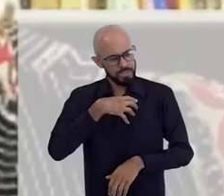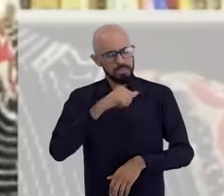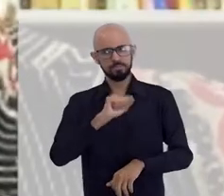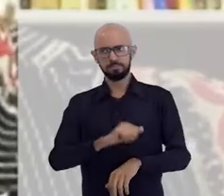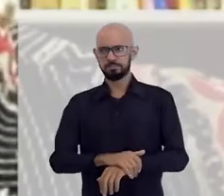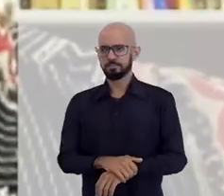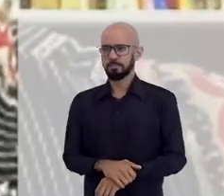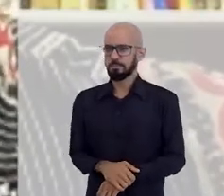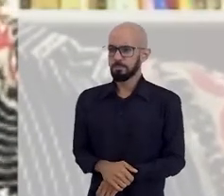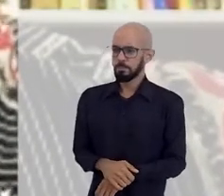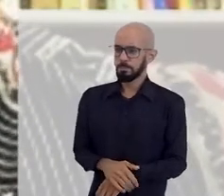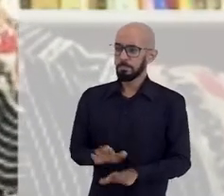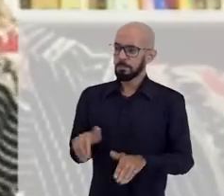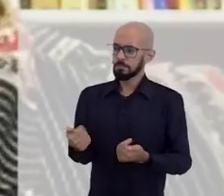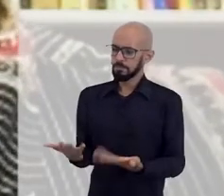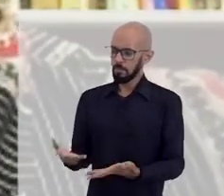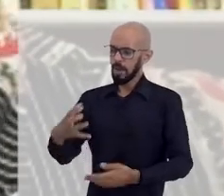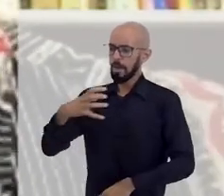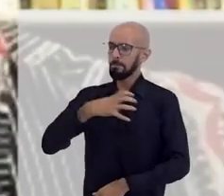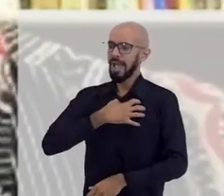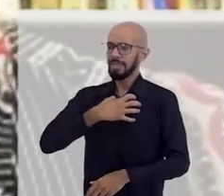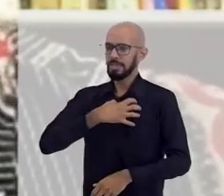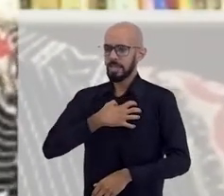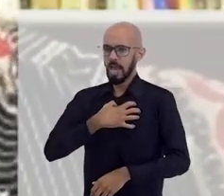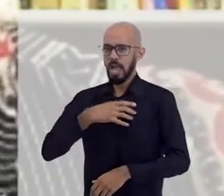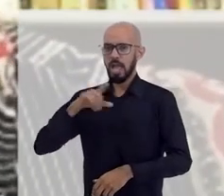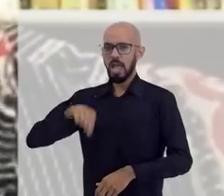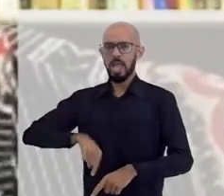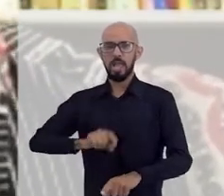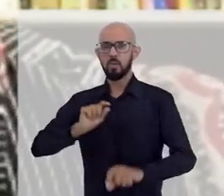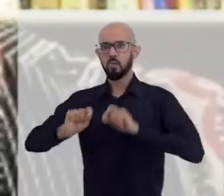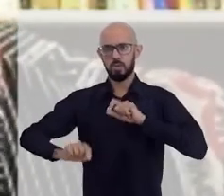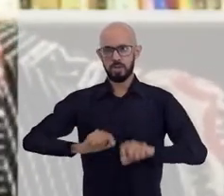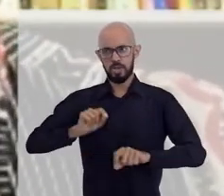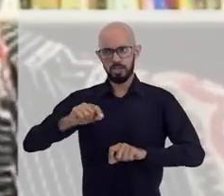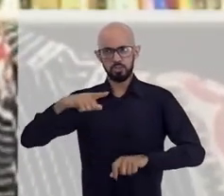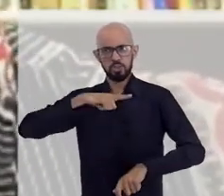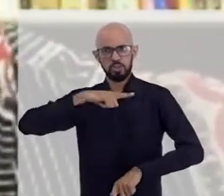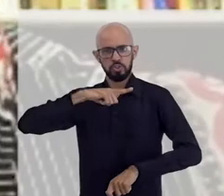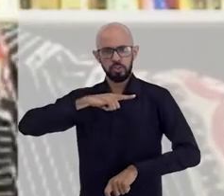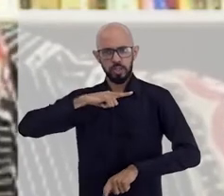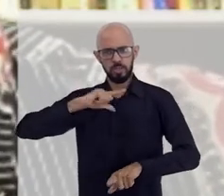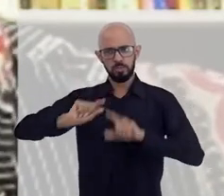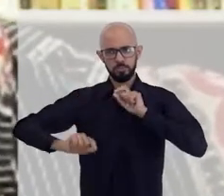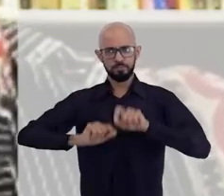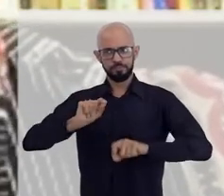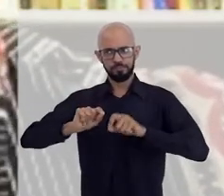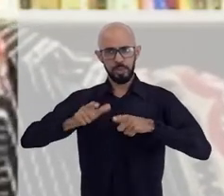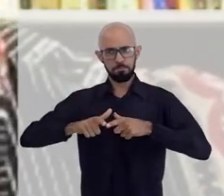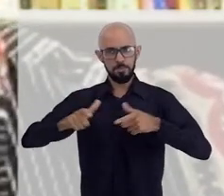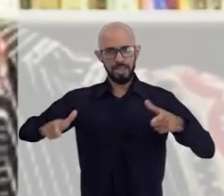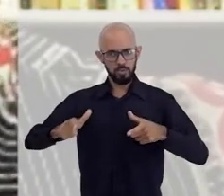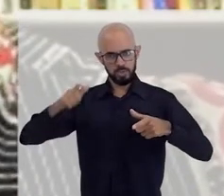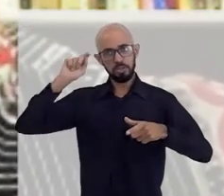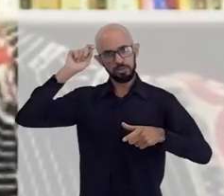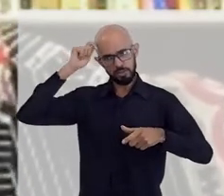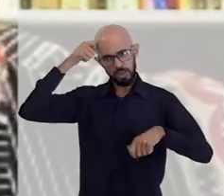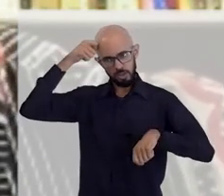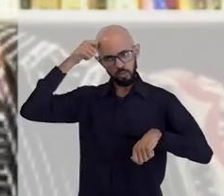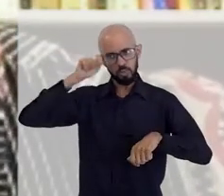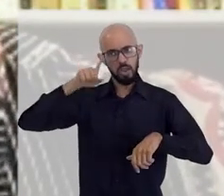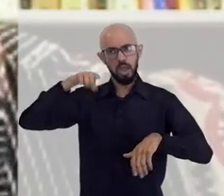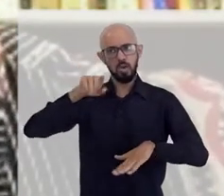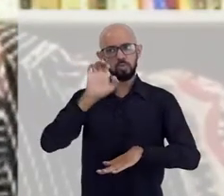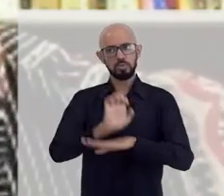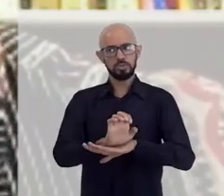tempo? A Bahia, eu sempre digo que nós temos essa questão da Bahia ser um Estado de maioria negra, é um